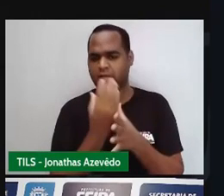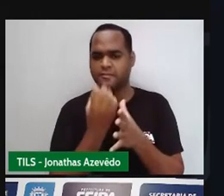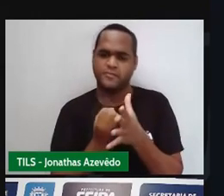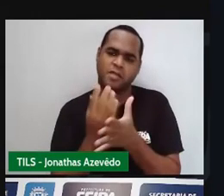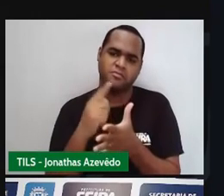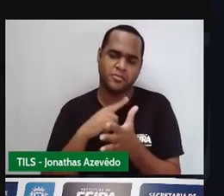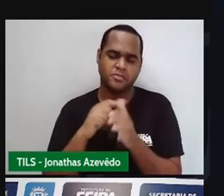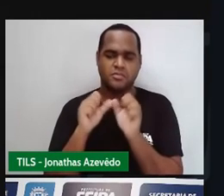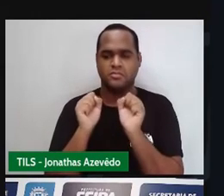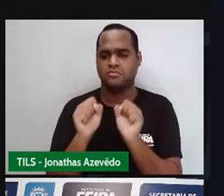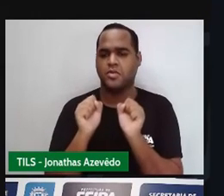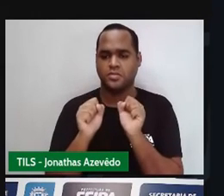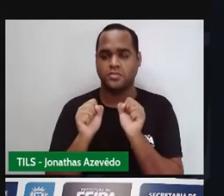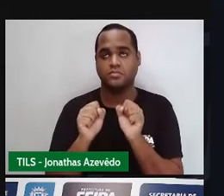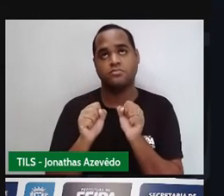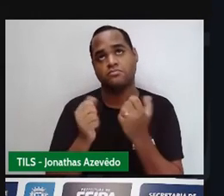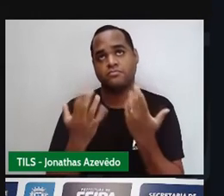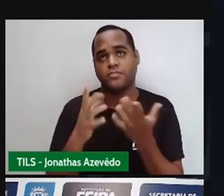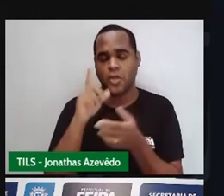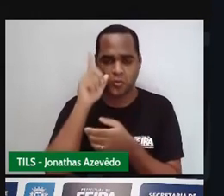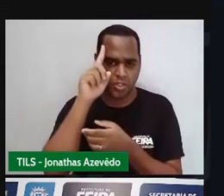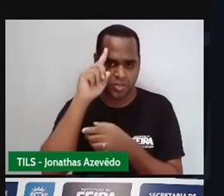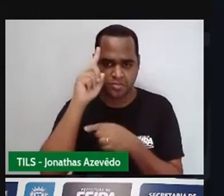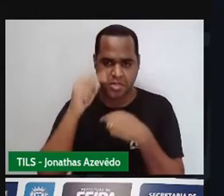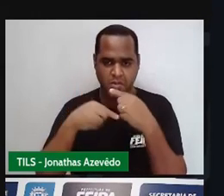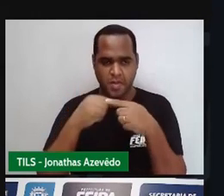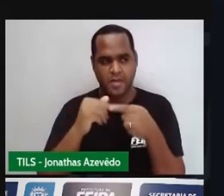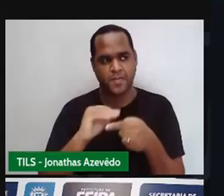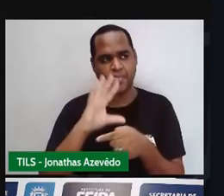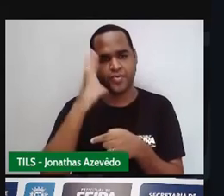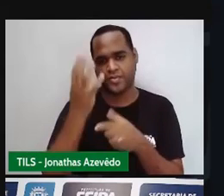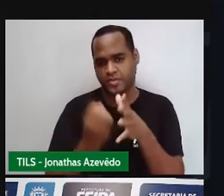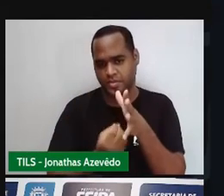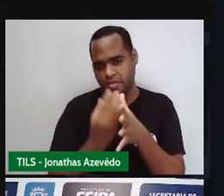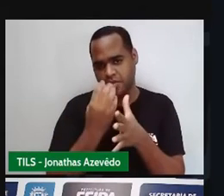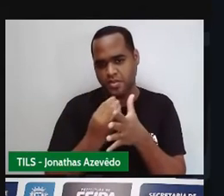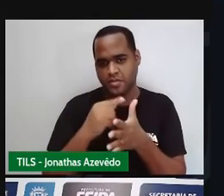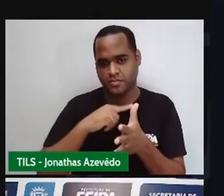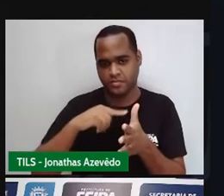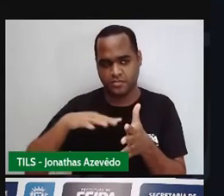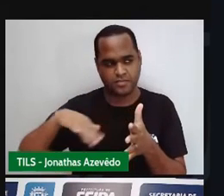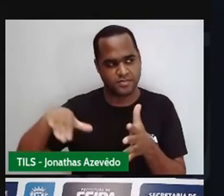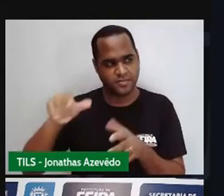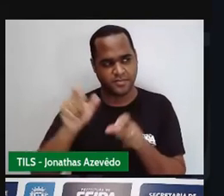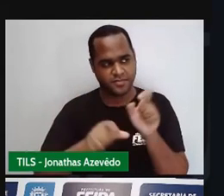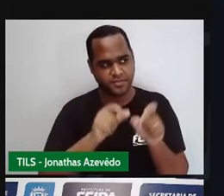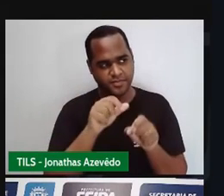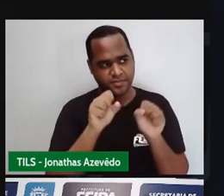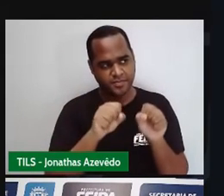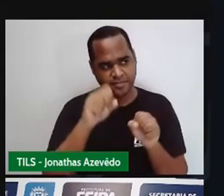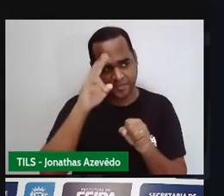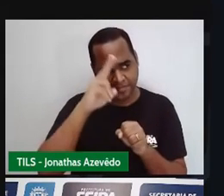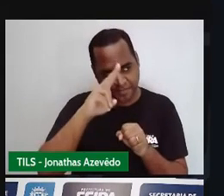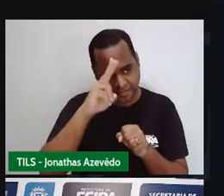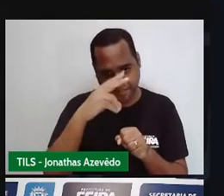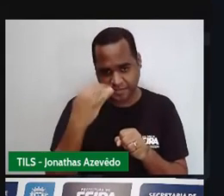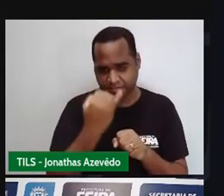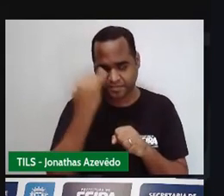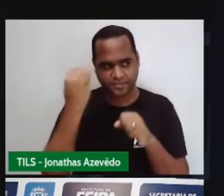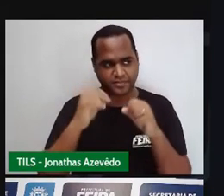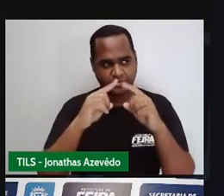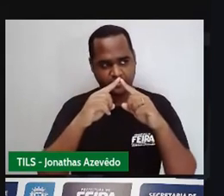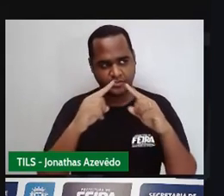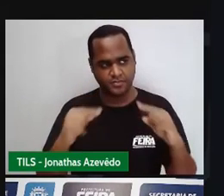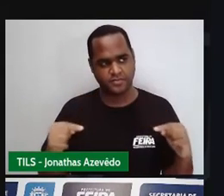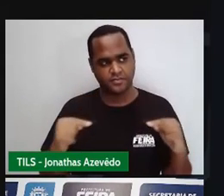situações do nosso dia a dia onde aparecem objetos ou coisas que lembrem triângulos aqueles triângulos